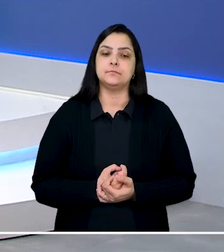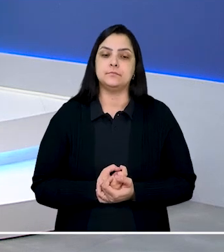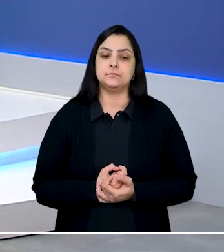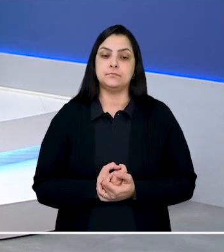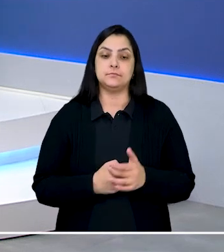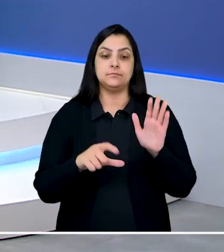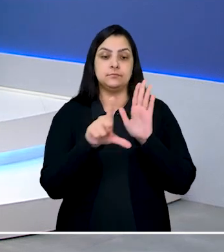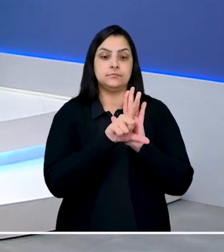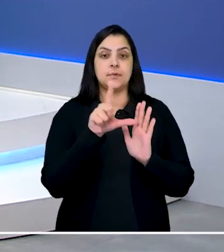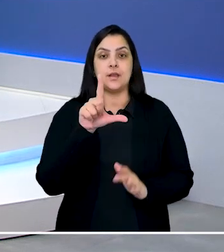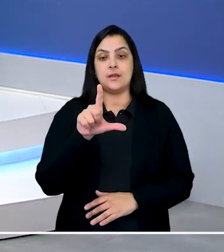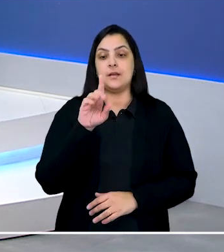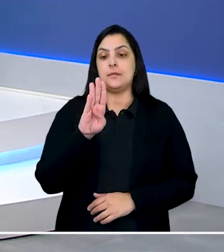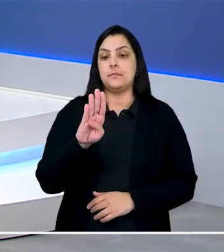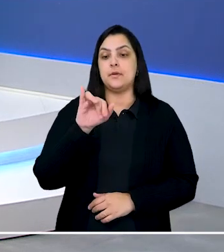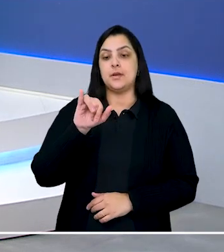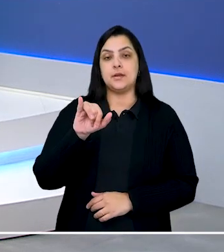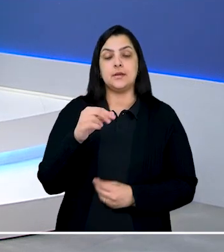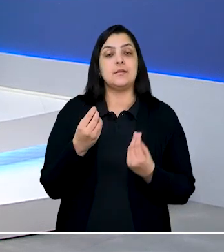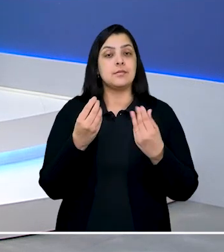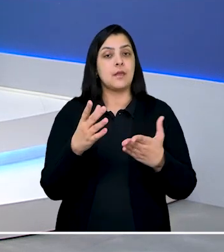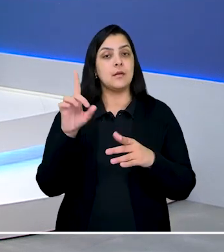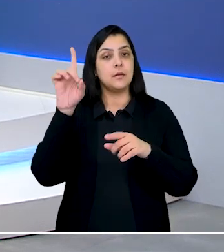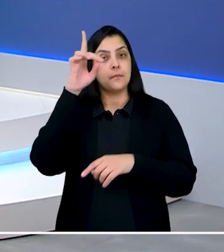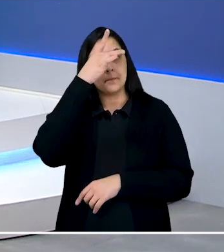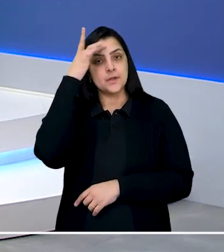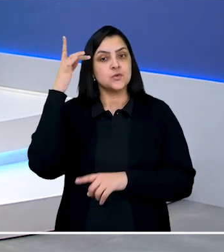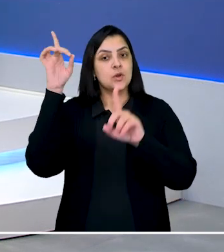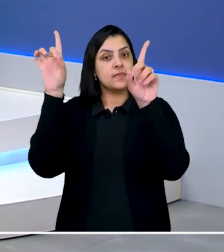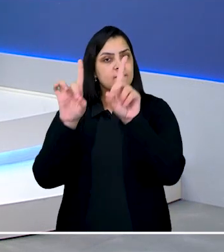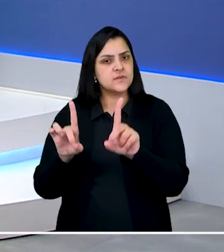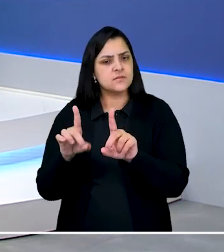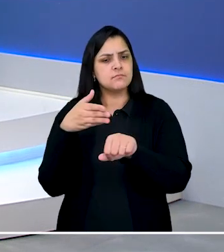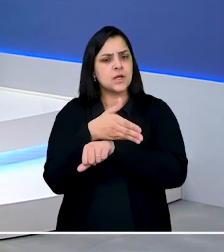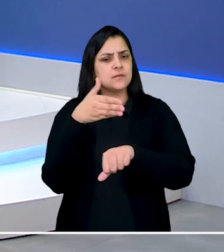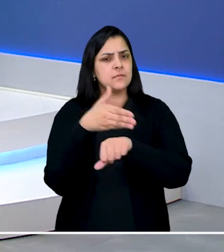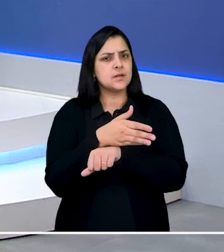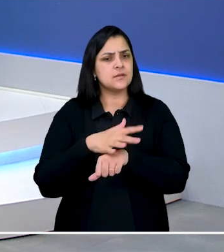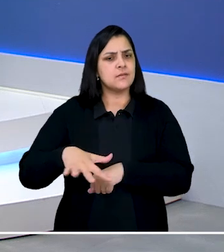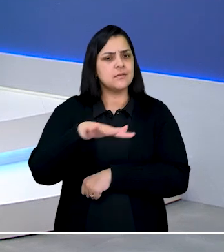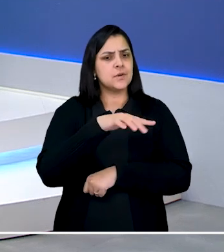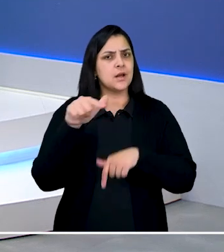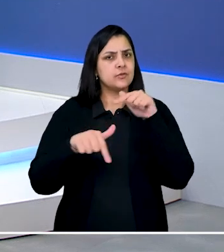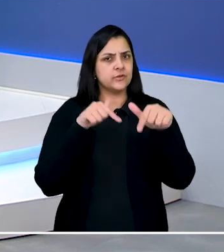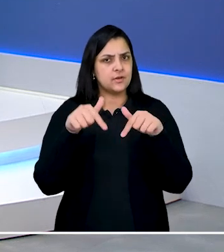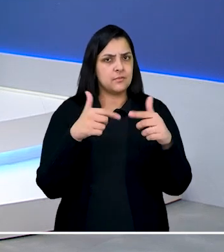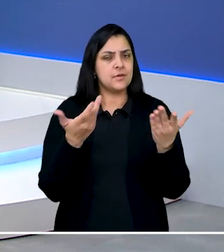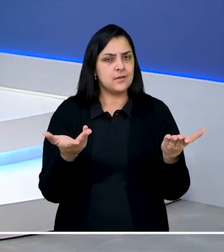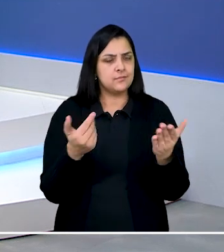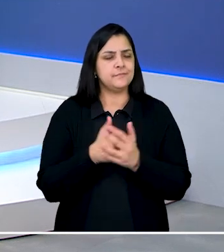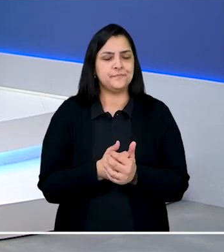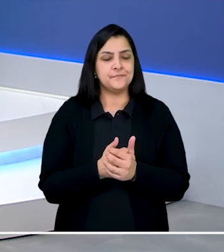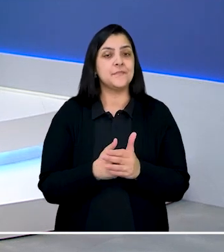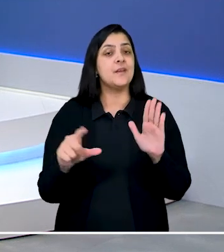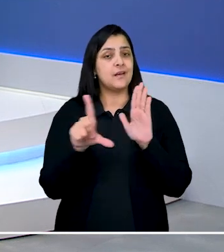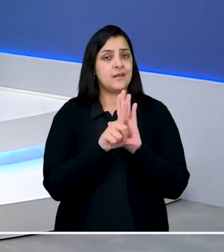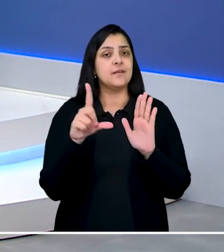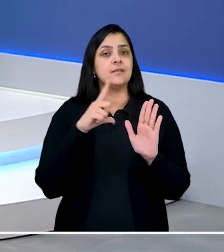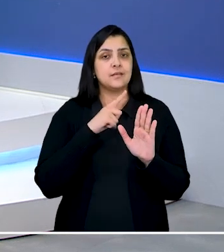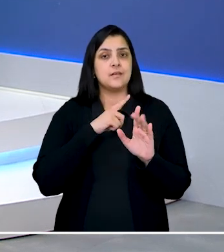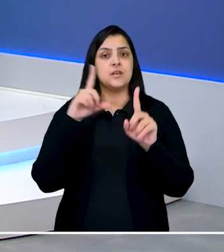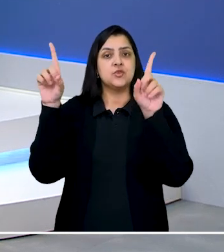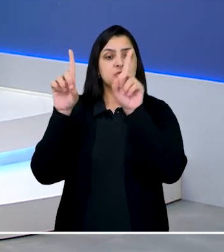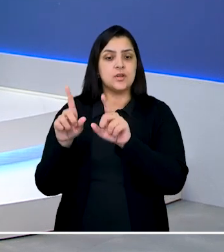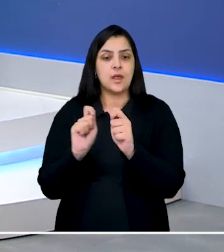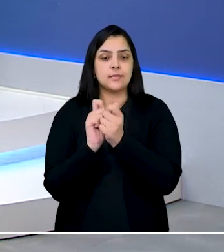A Lei Brasileira de Inclusão assegura às pessoas com deficiência plena participação no mercado de trabalho. A legislação prevê o direito à